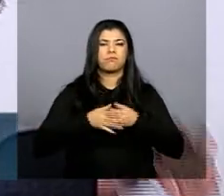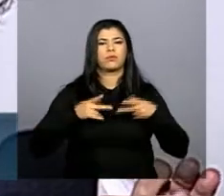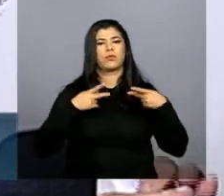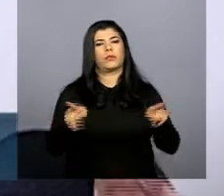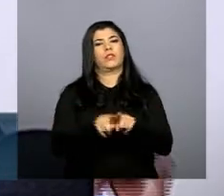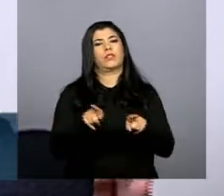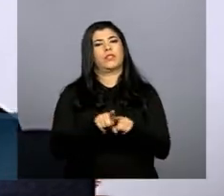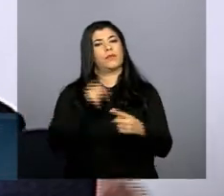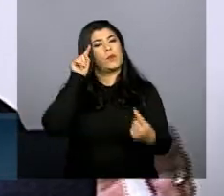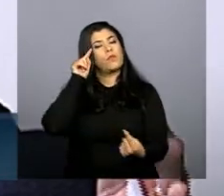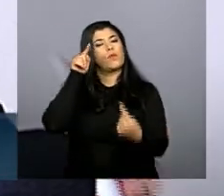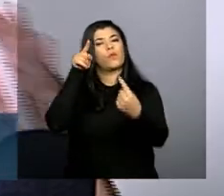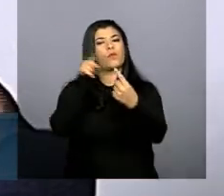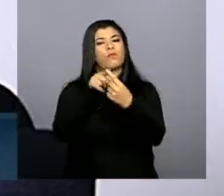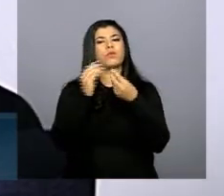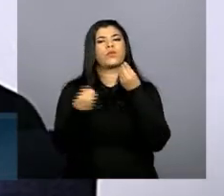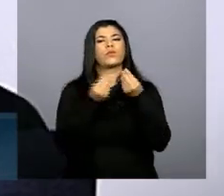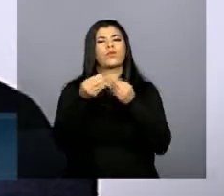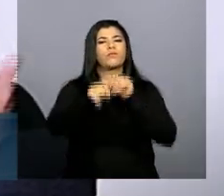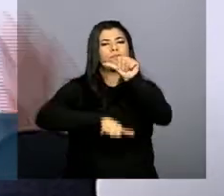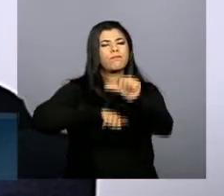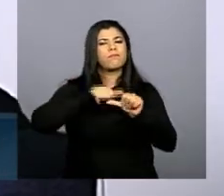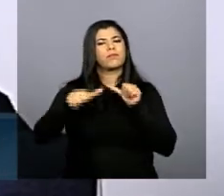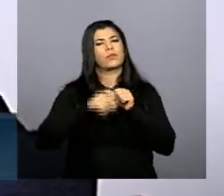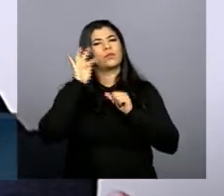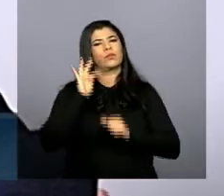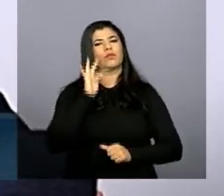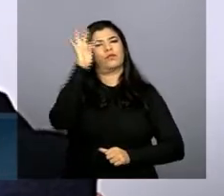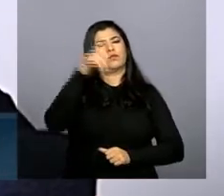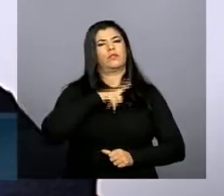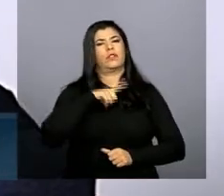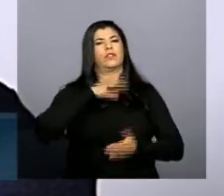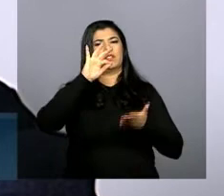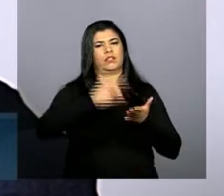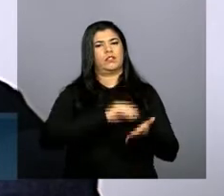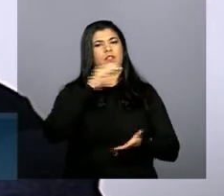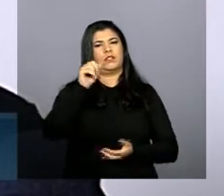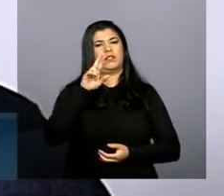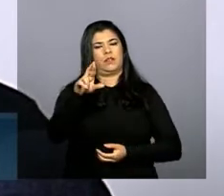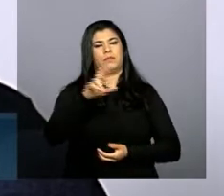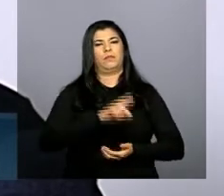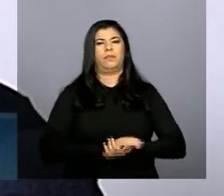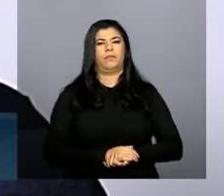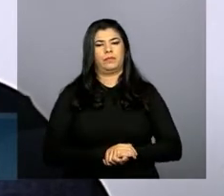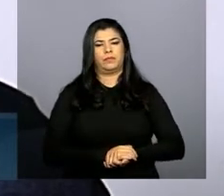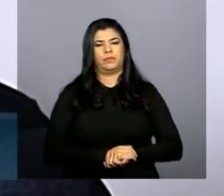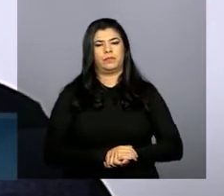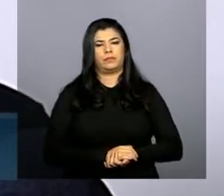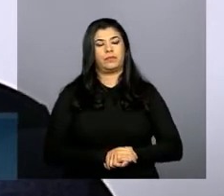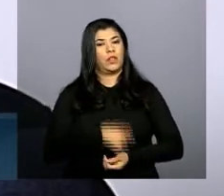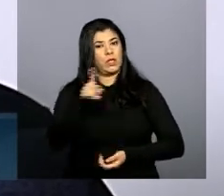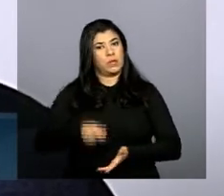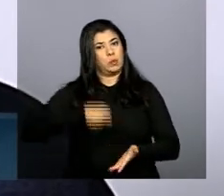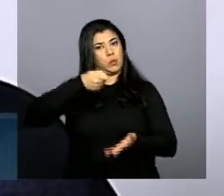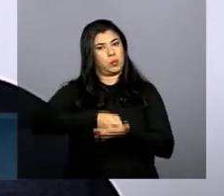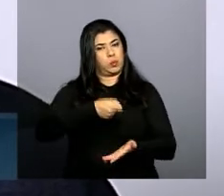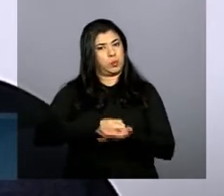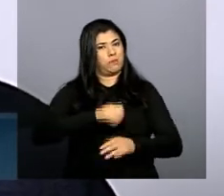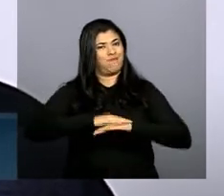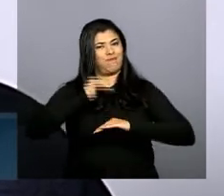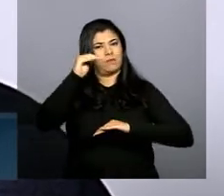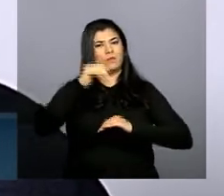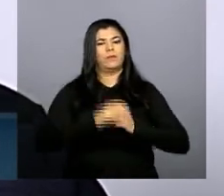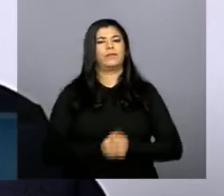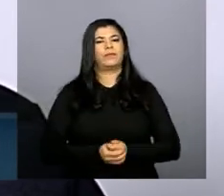e o caminho a rota de convergência é fazer o cadastramento ambiental rural é condição máxima essa reunião pode